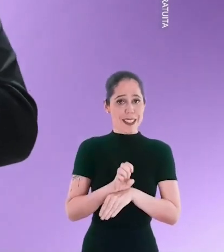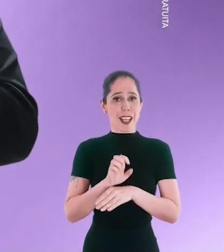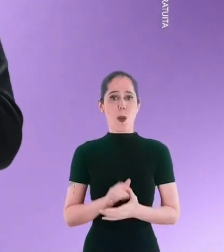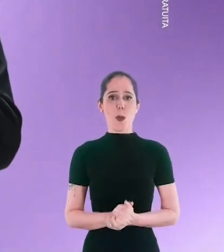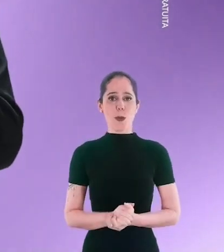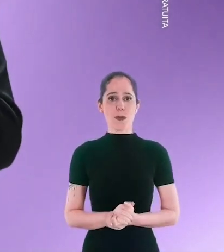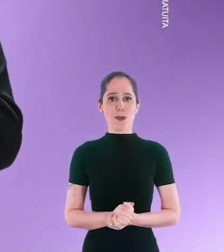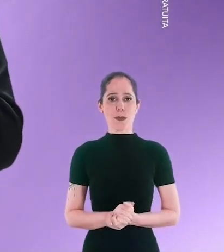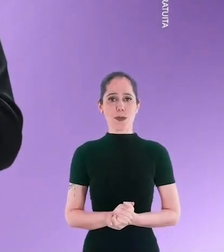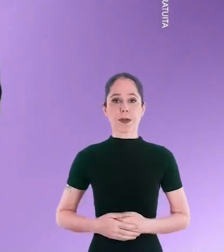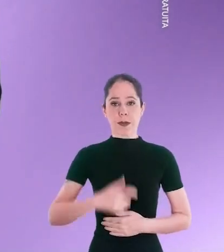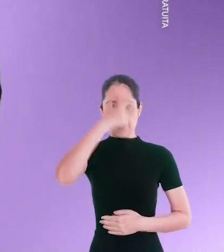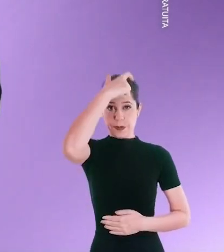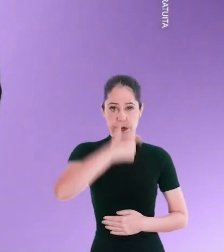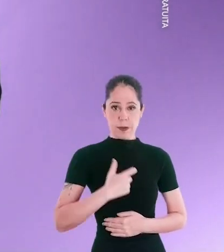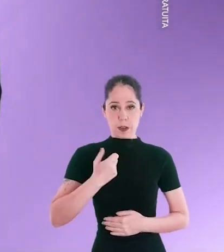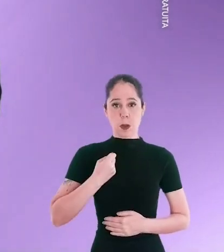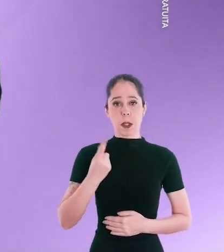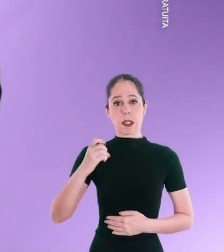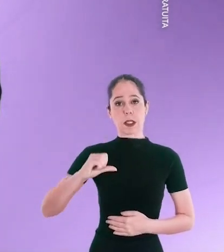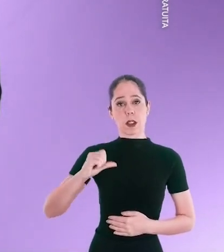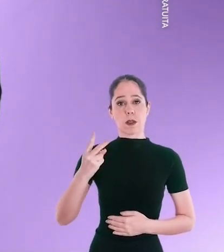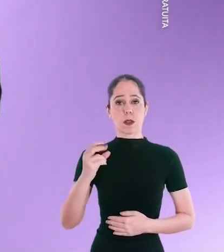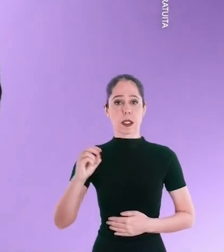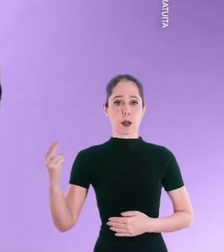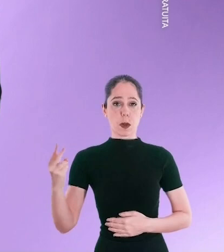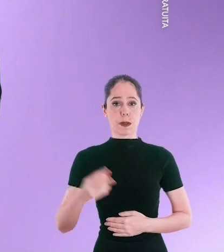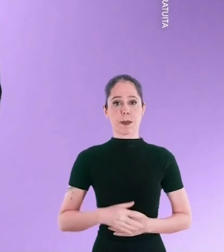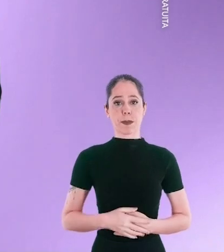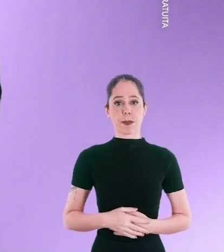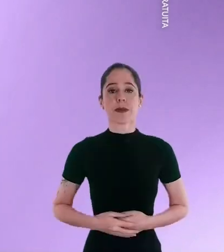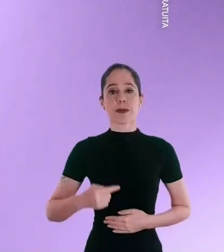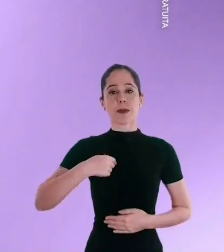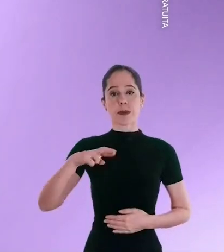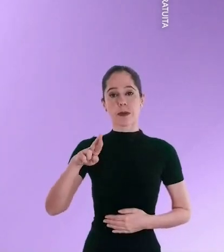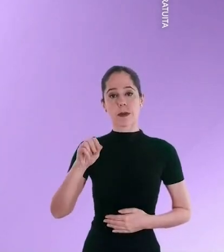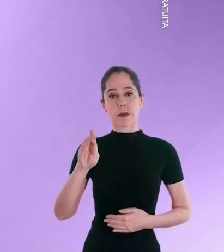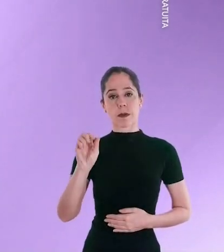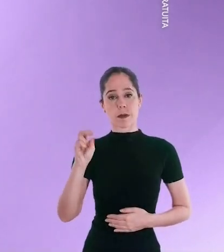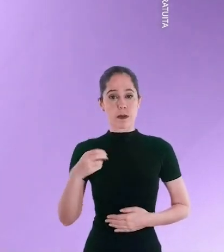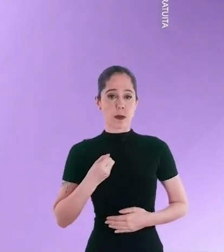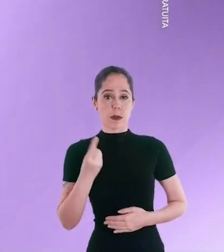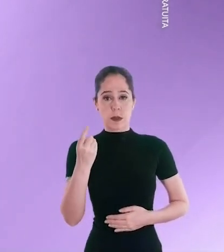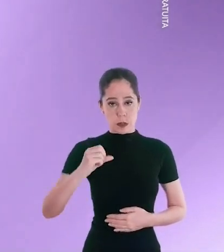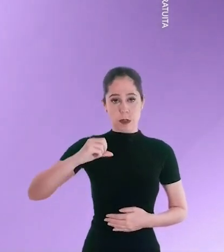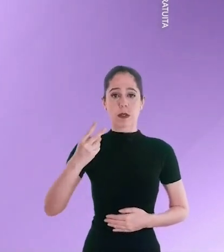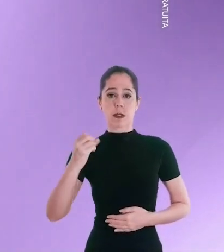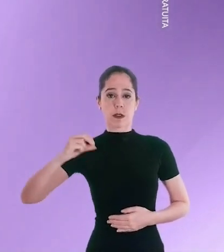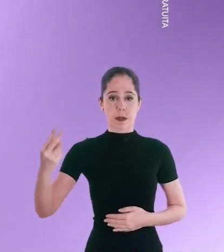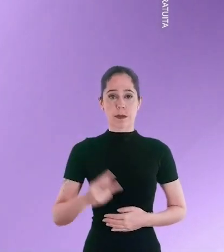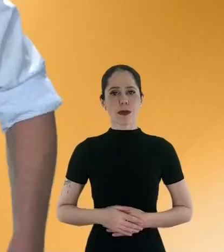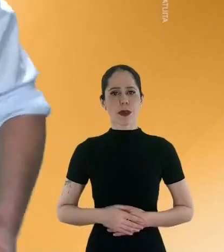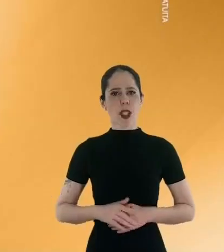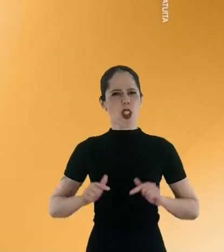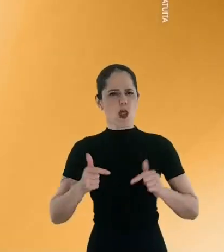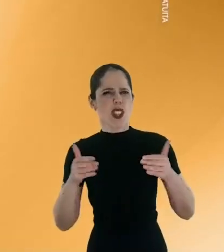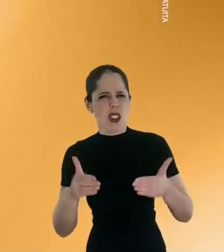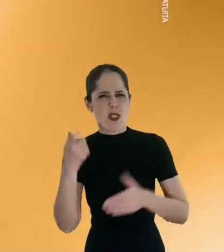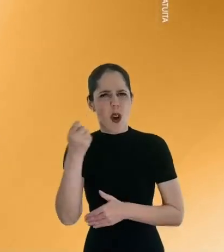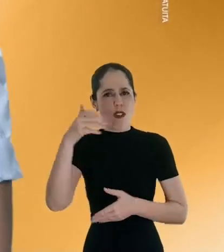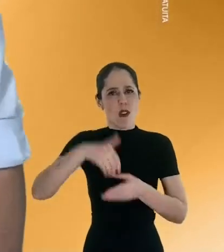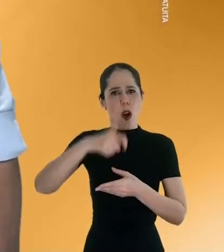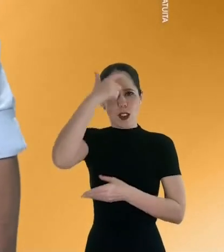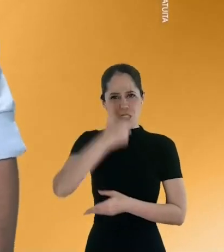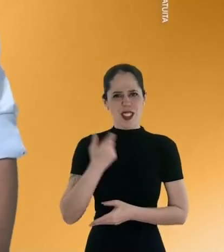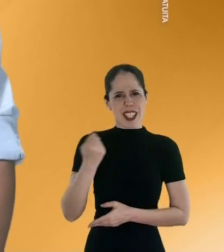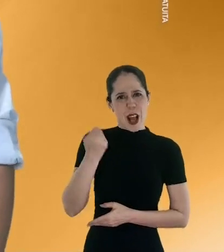Oliveira, deputado estadual. José Alves, 19202. Sou Robson Lu, 19292. Lutando